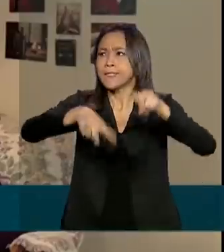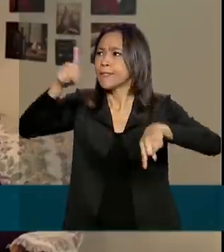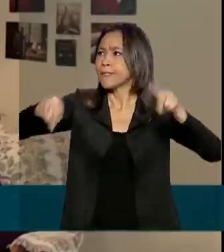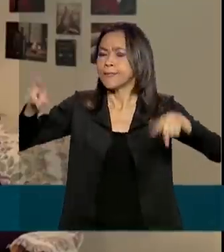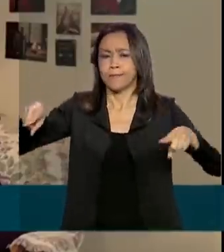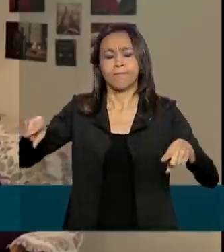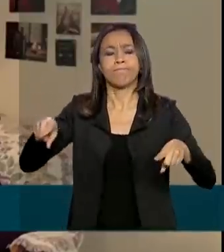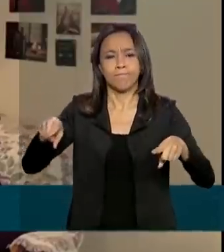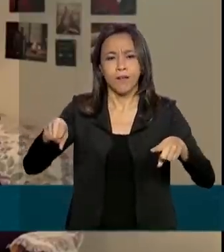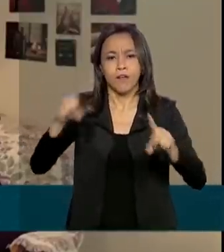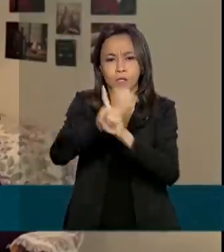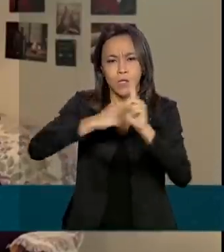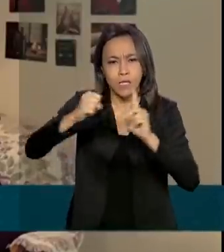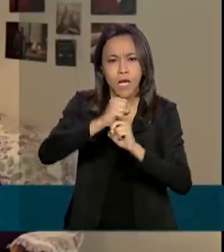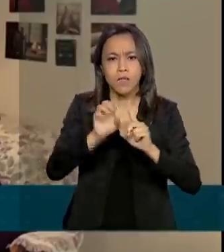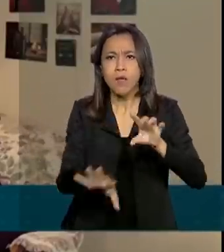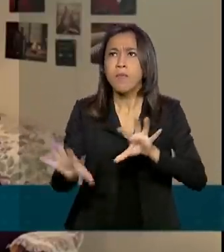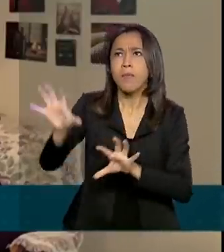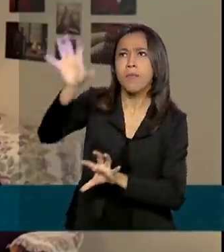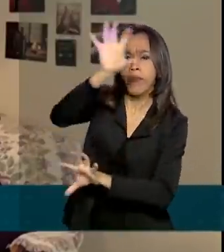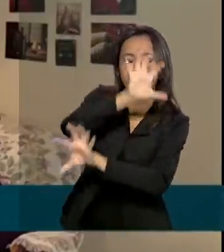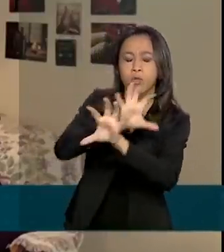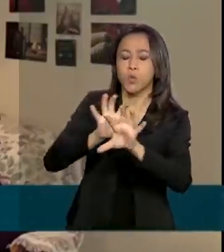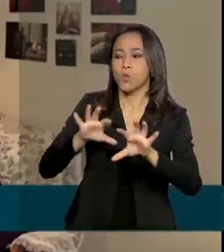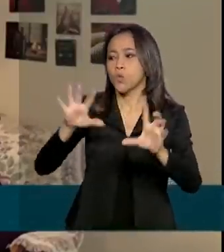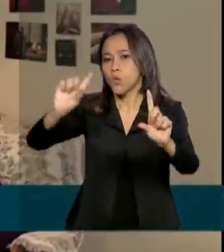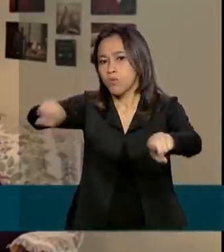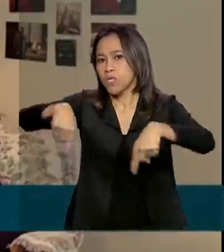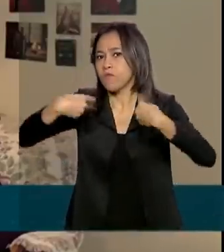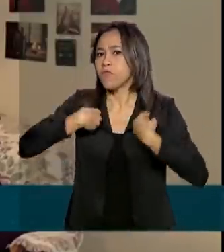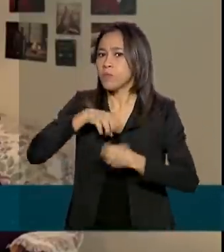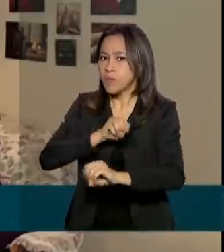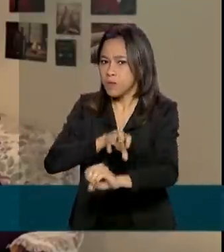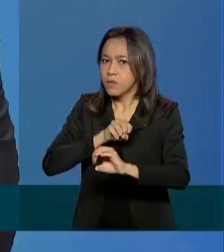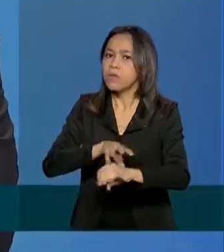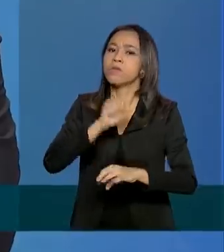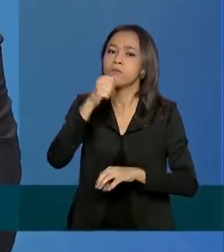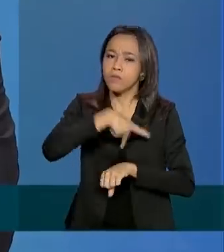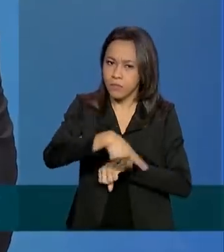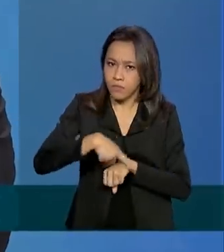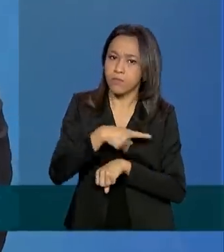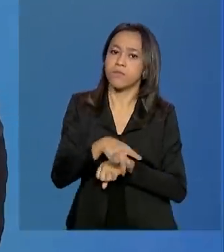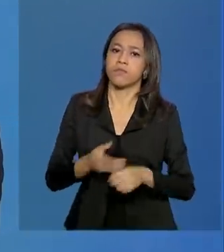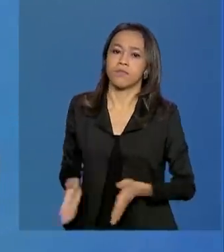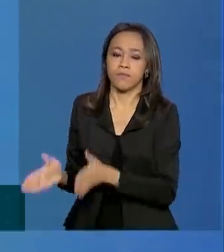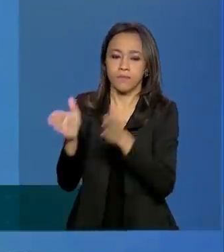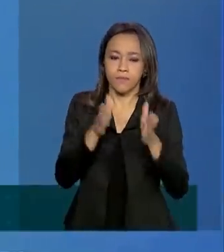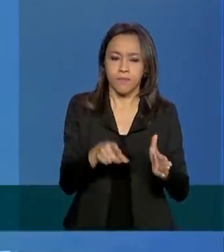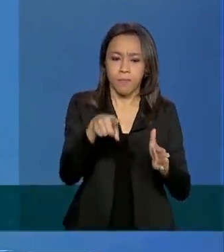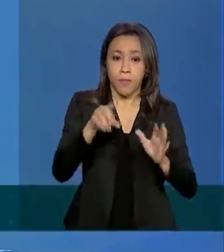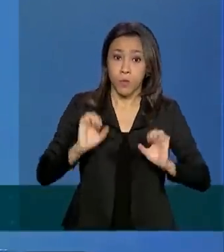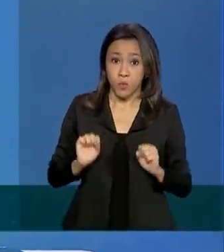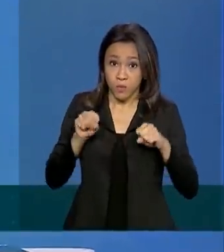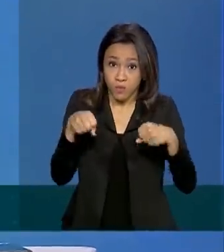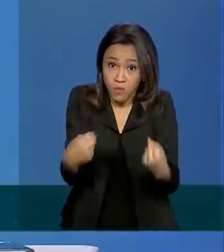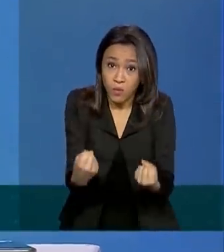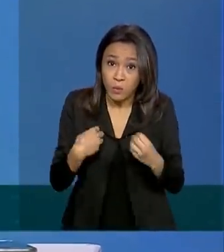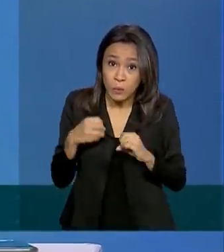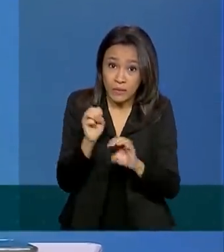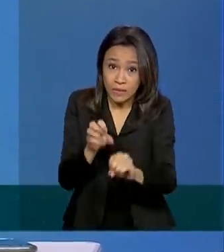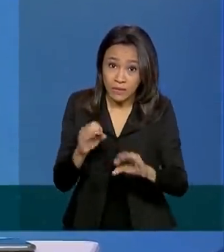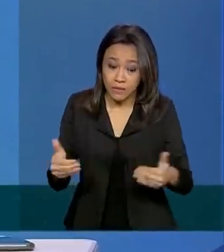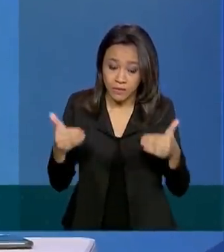e regionais continuam como desafio para a educação no país. O esforço da educação não é esforço simplesmente